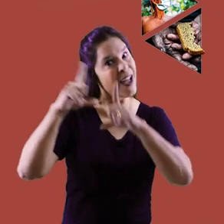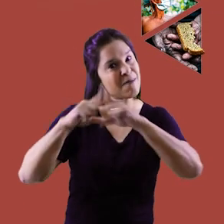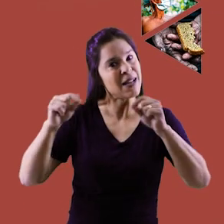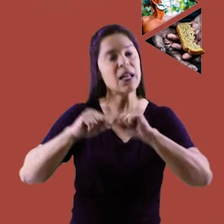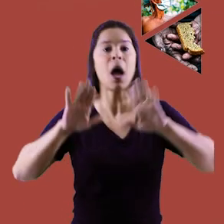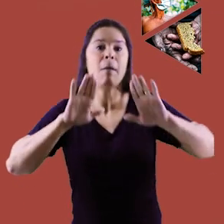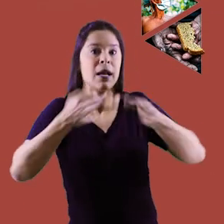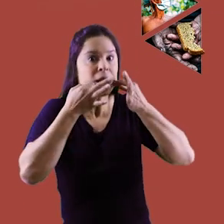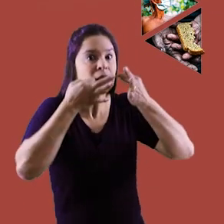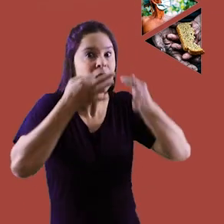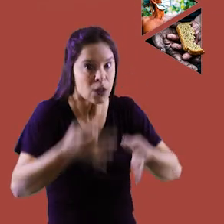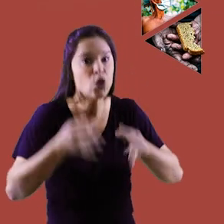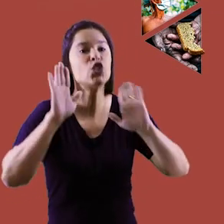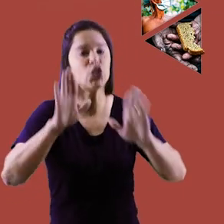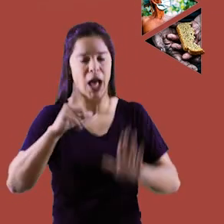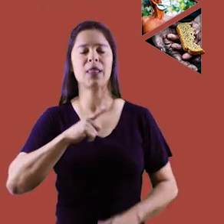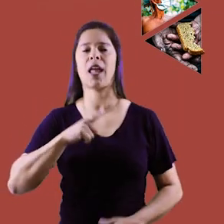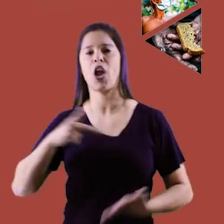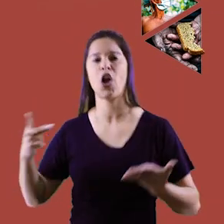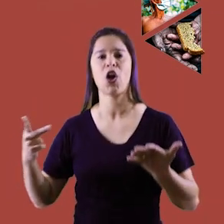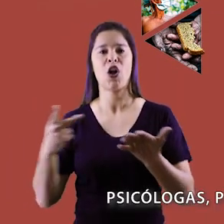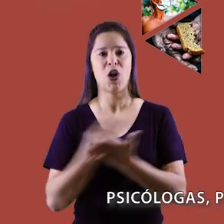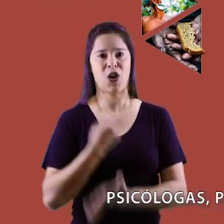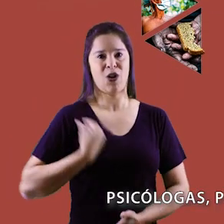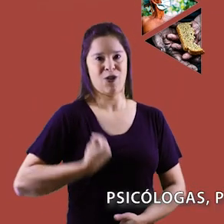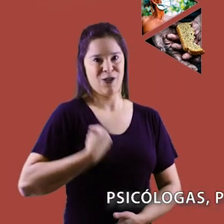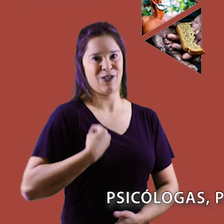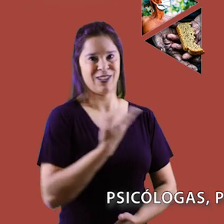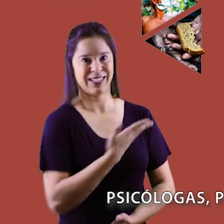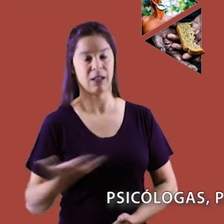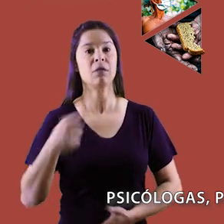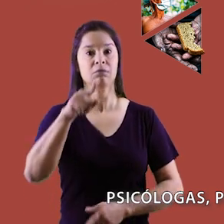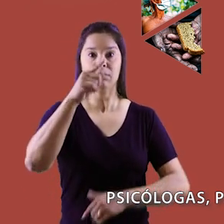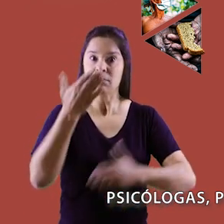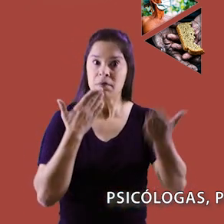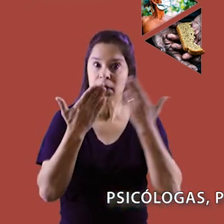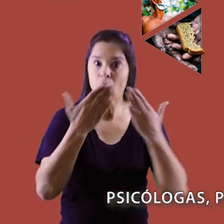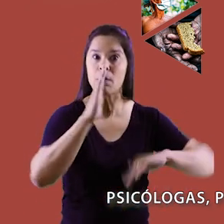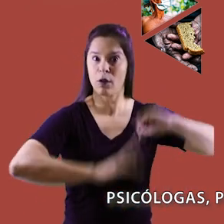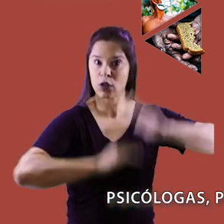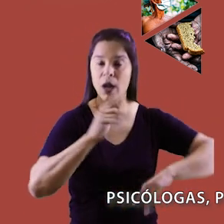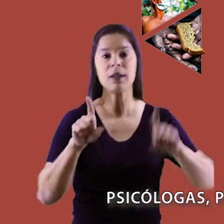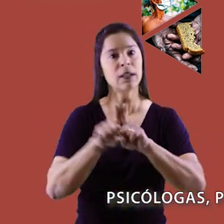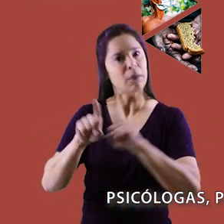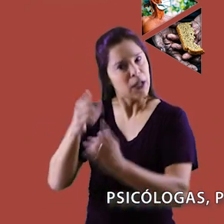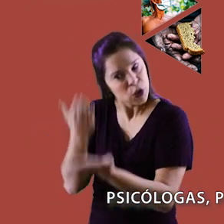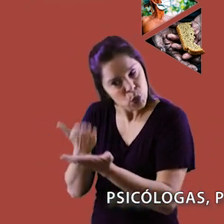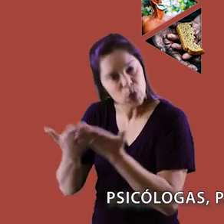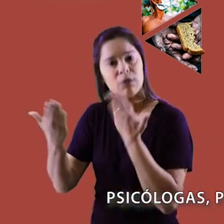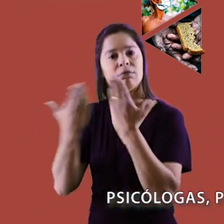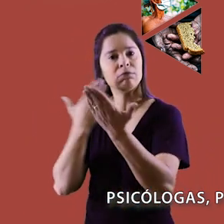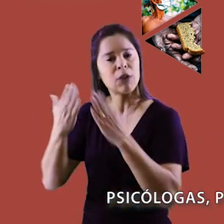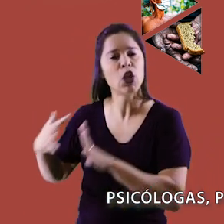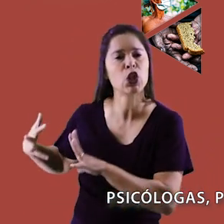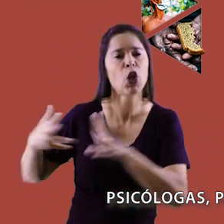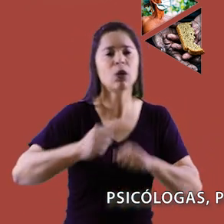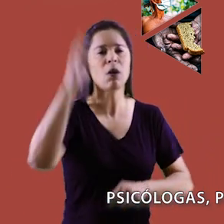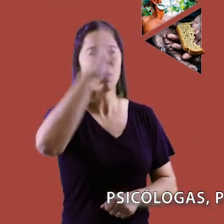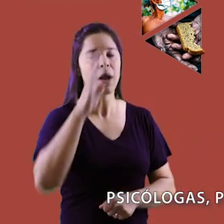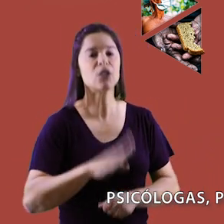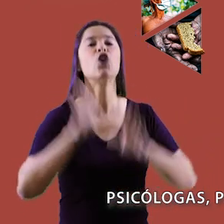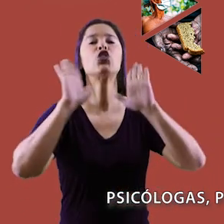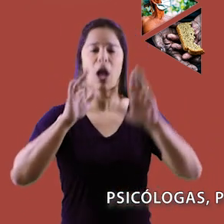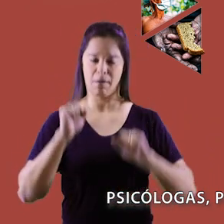atenção! Os eventos já estão acontecendo. Psicólogas, psicólogos e estudantes de psicologia de todo o país